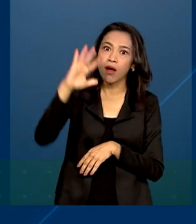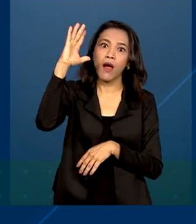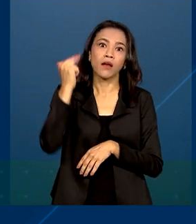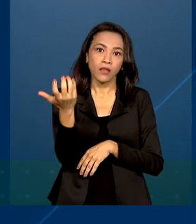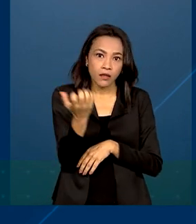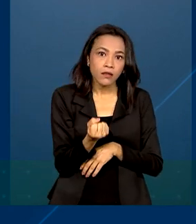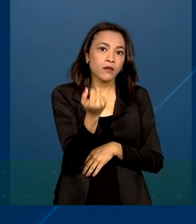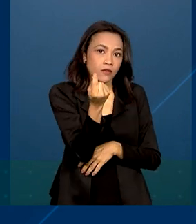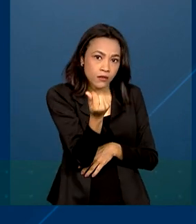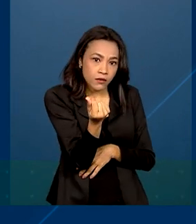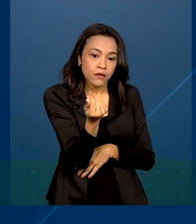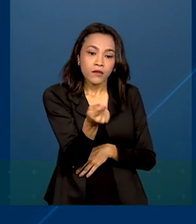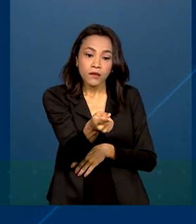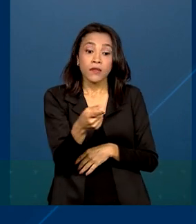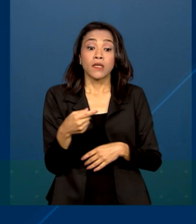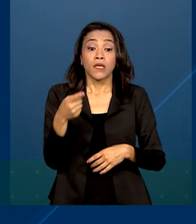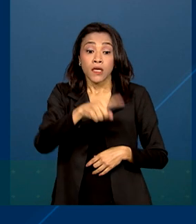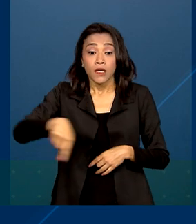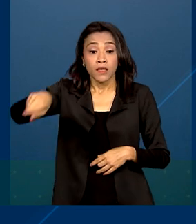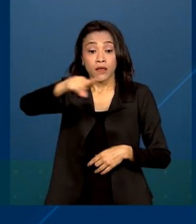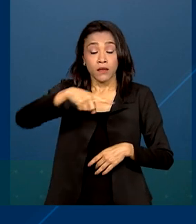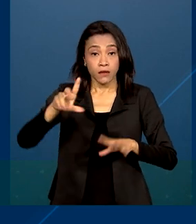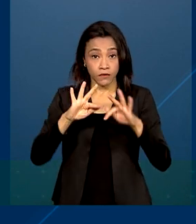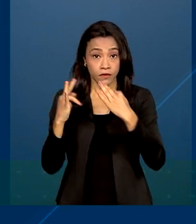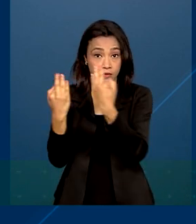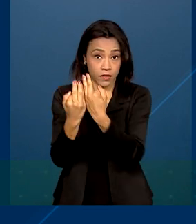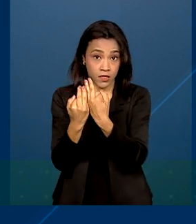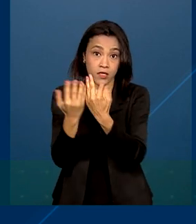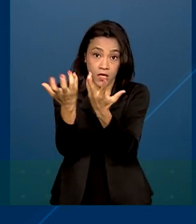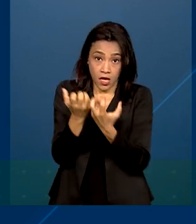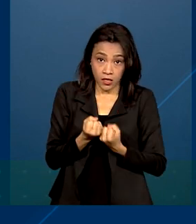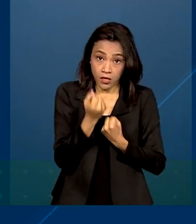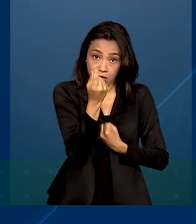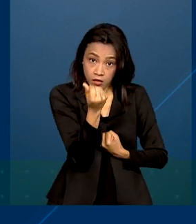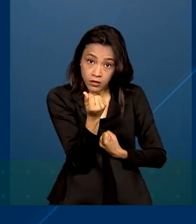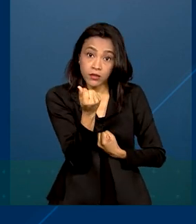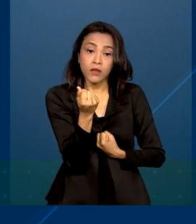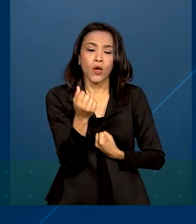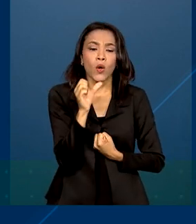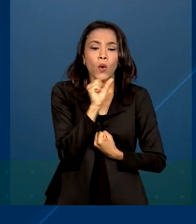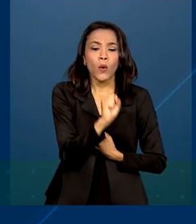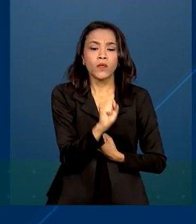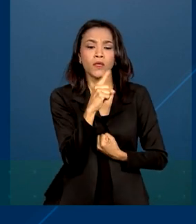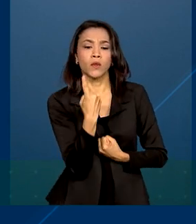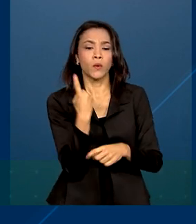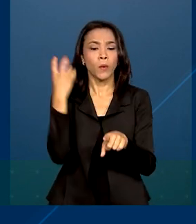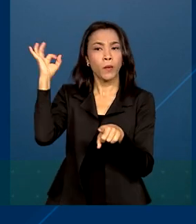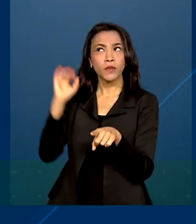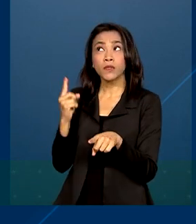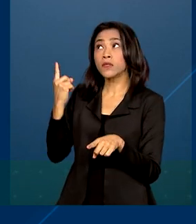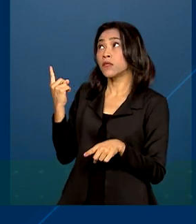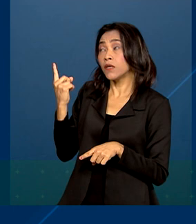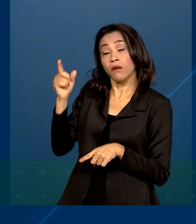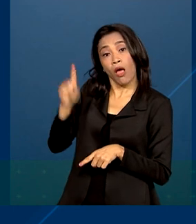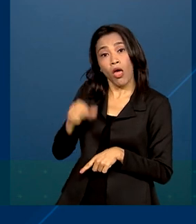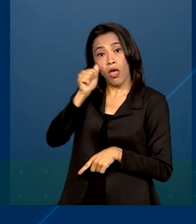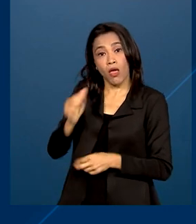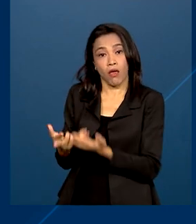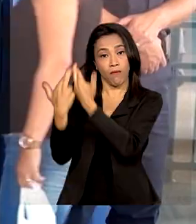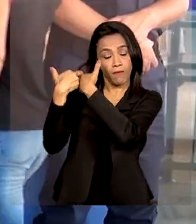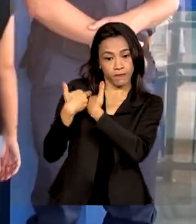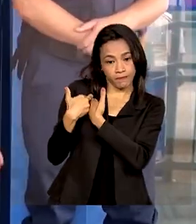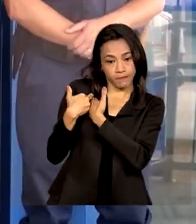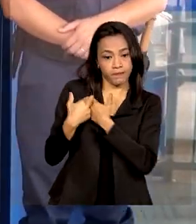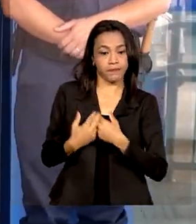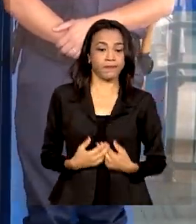beneficiados. Entre os lares de brasileiros que recebem o benefício, 81% são chefiados por mulheres.